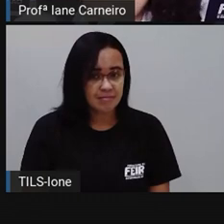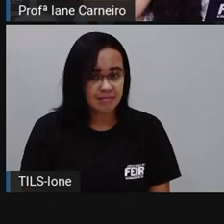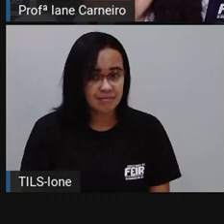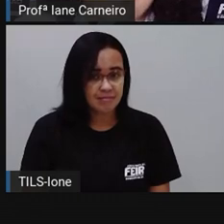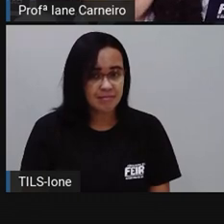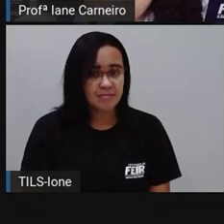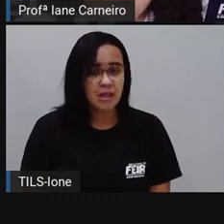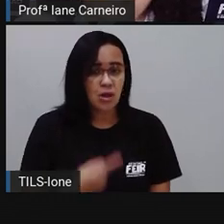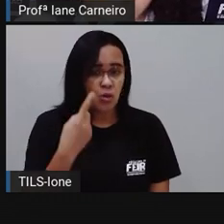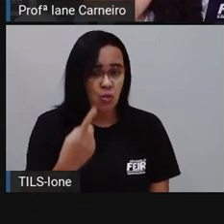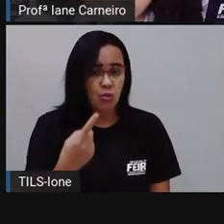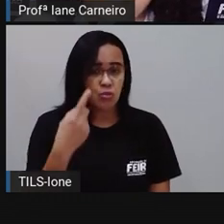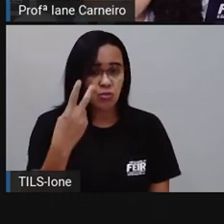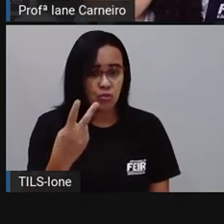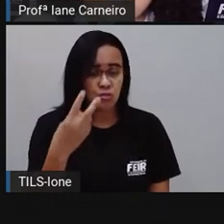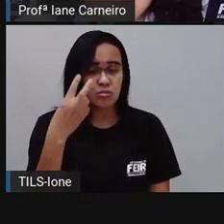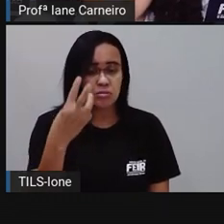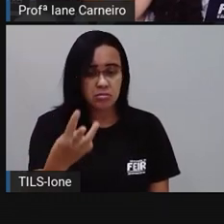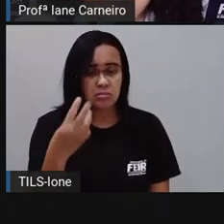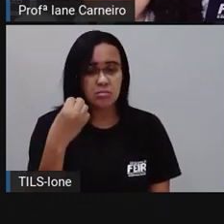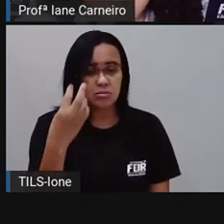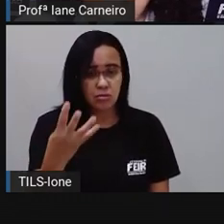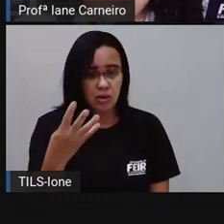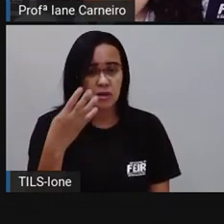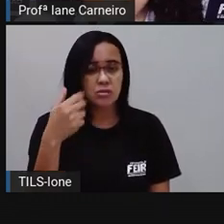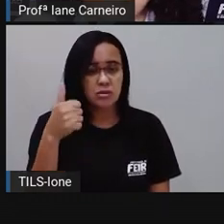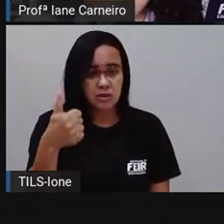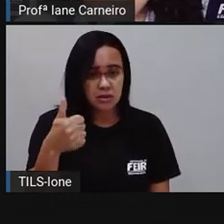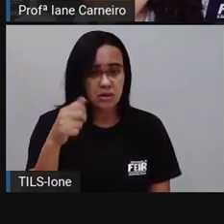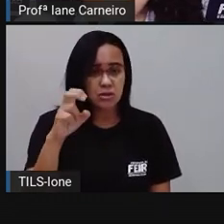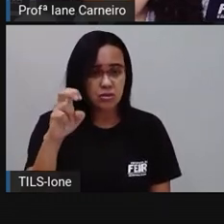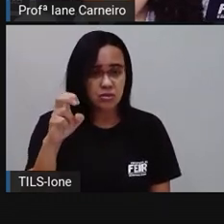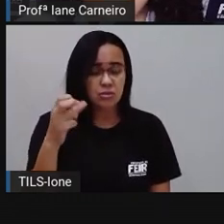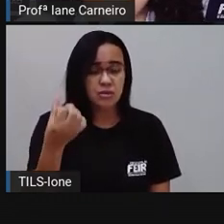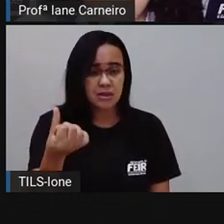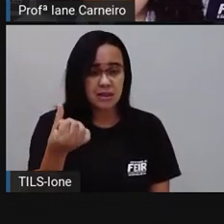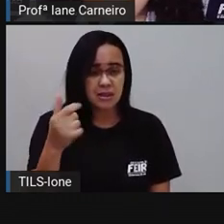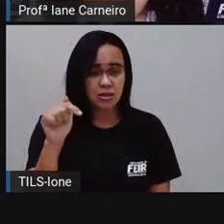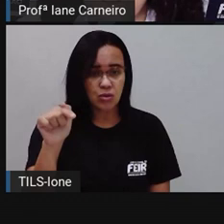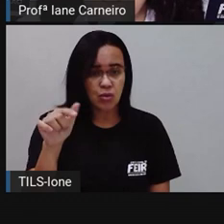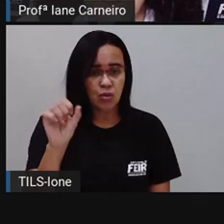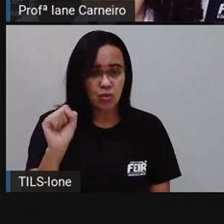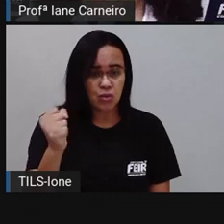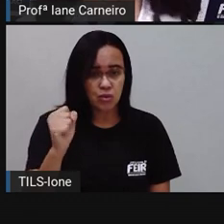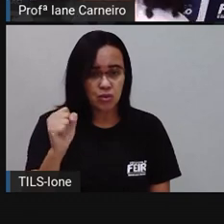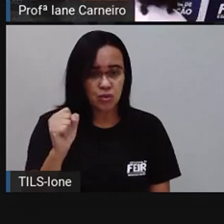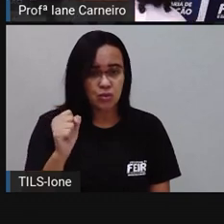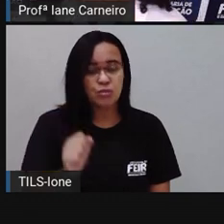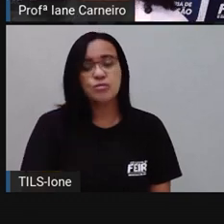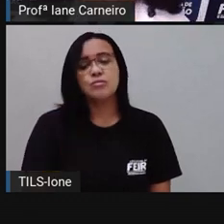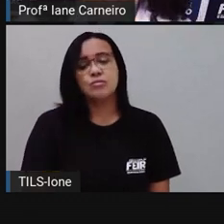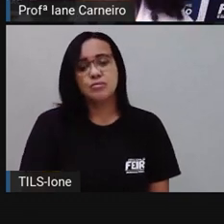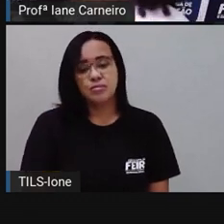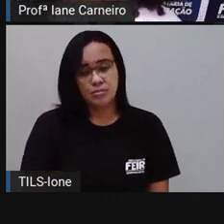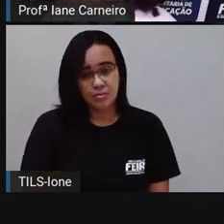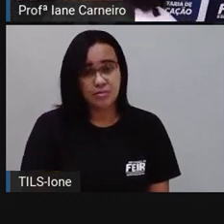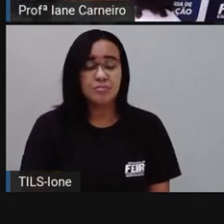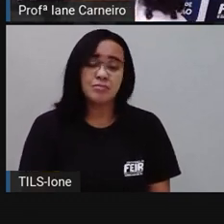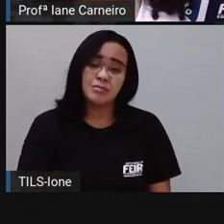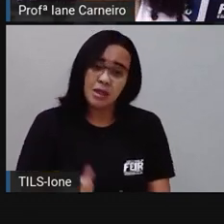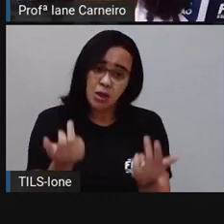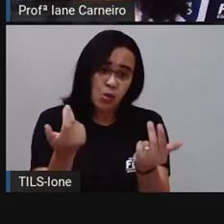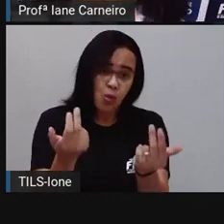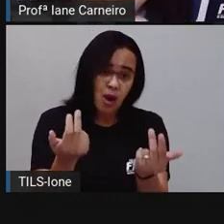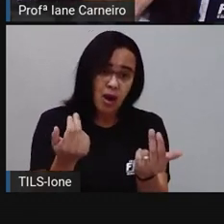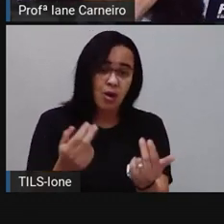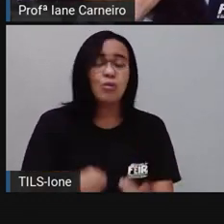doze. Aí você conta. Uma, duas, três, quatro, cinco, seis, sete, oito. Mesma resposta.